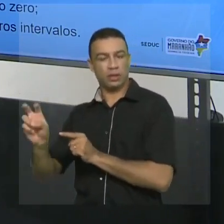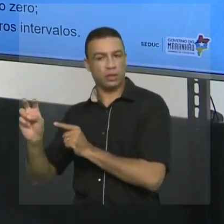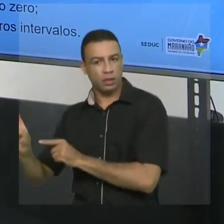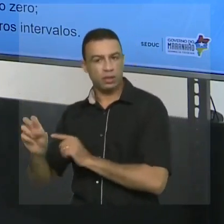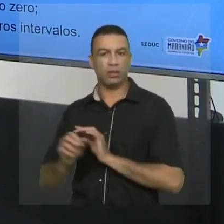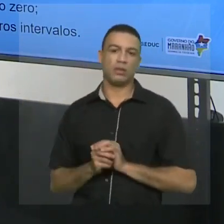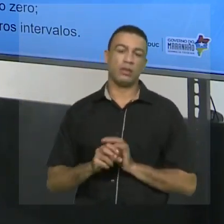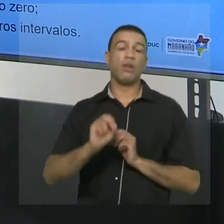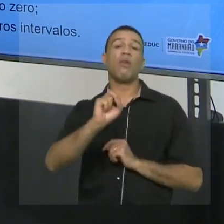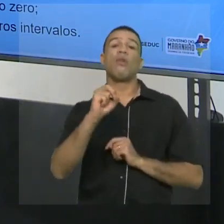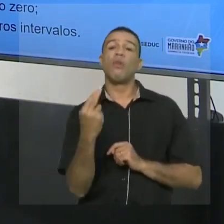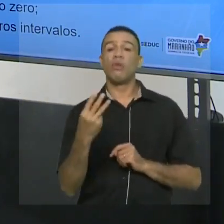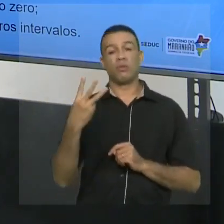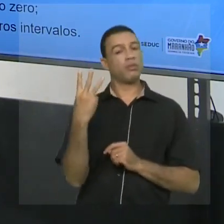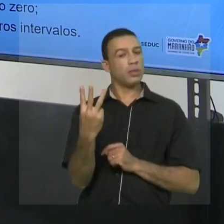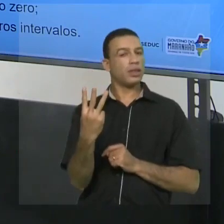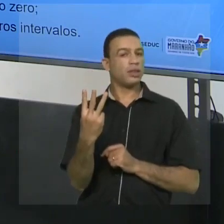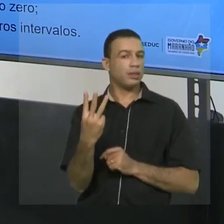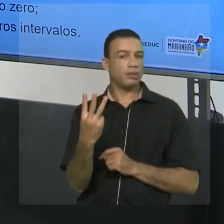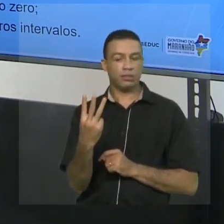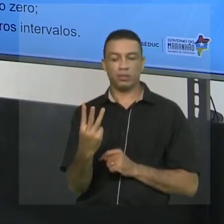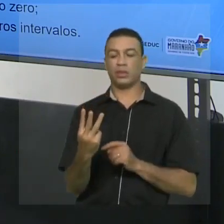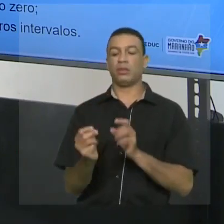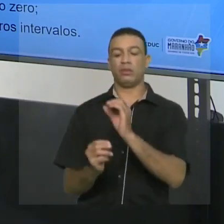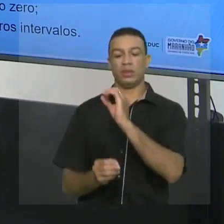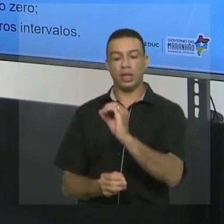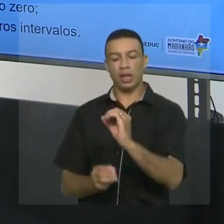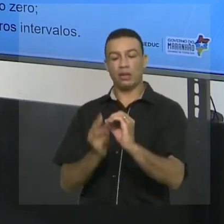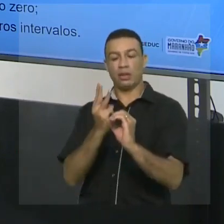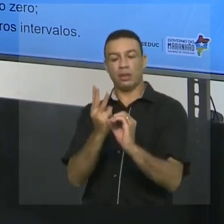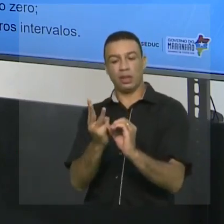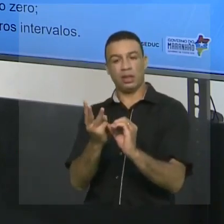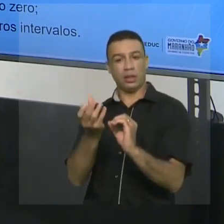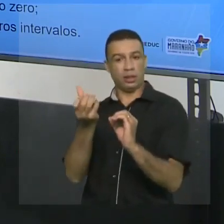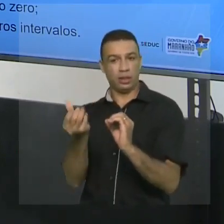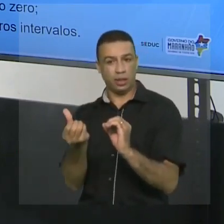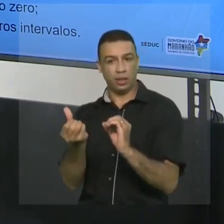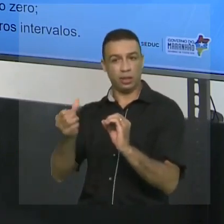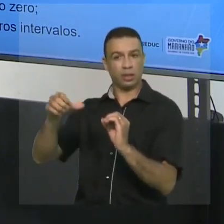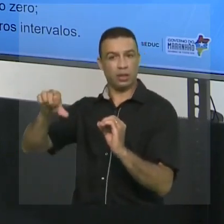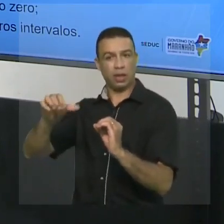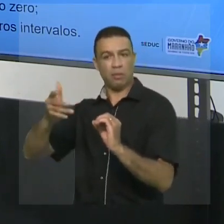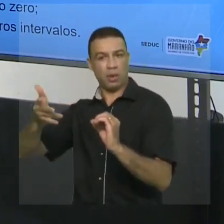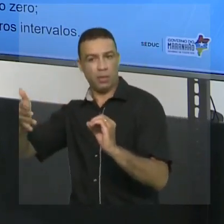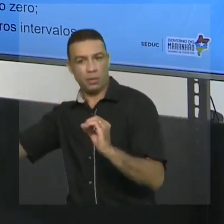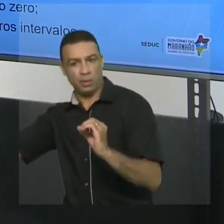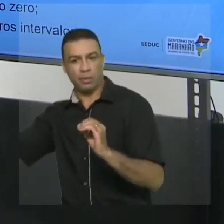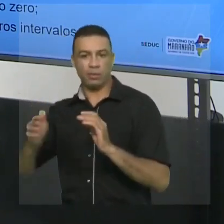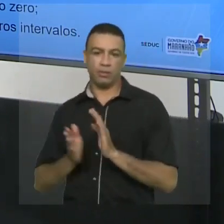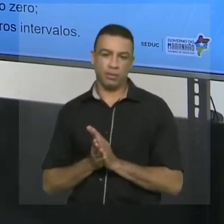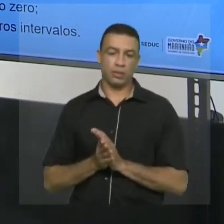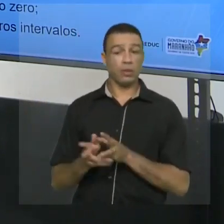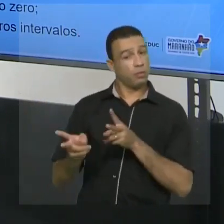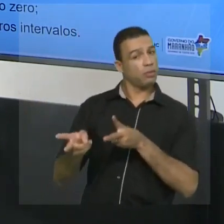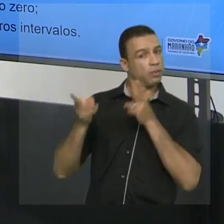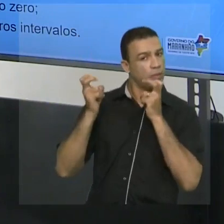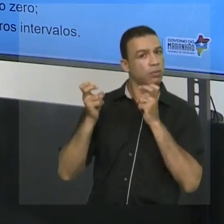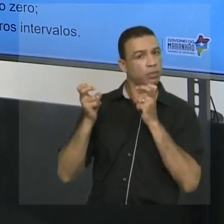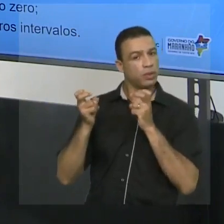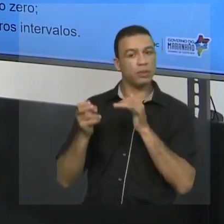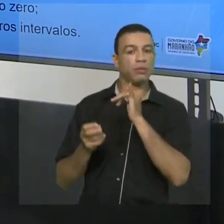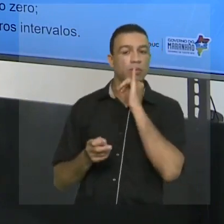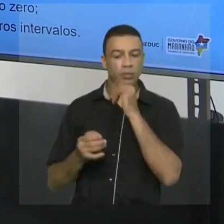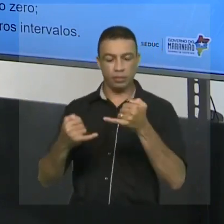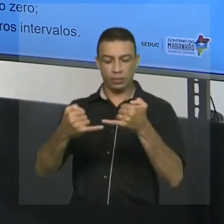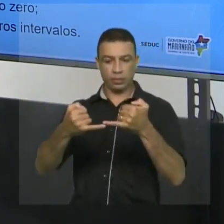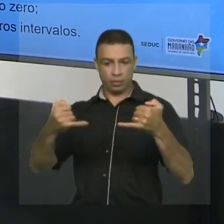usar de três em três. Zero, três, seis. Então, fique muito atento quando você olhar uma